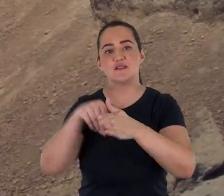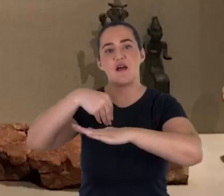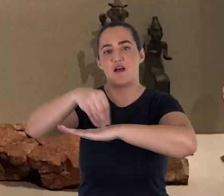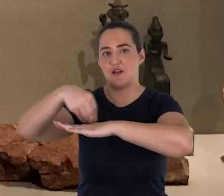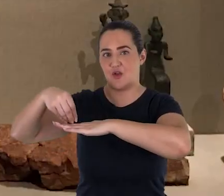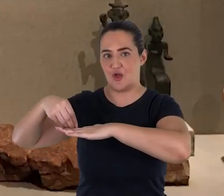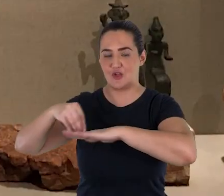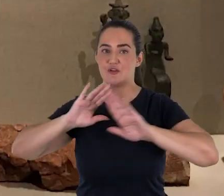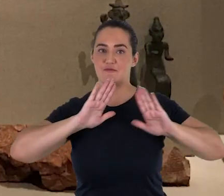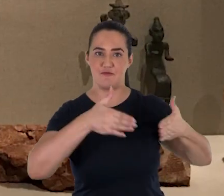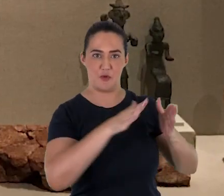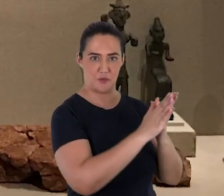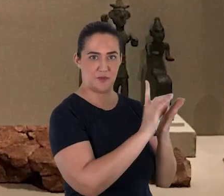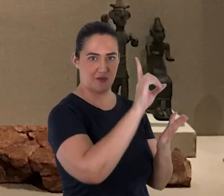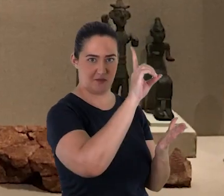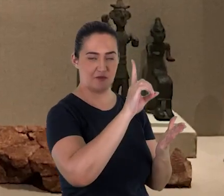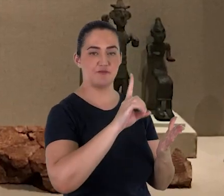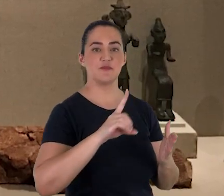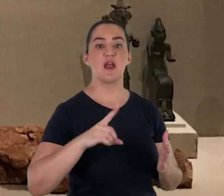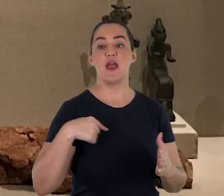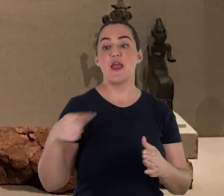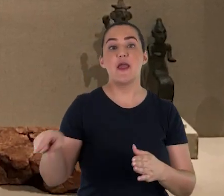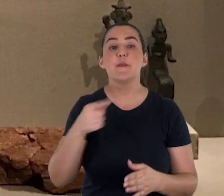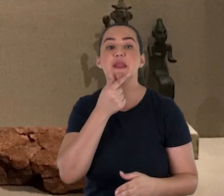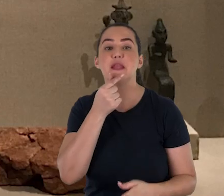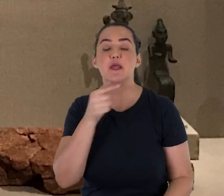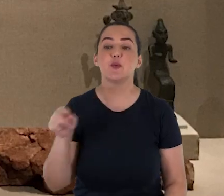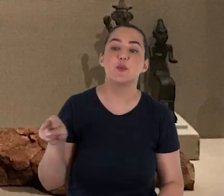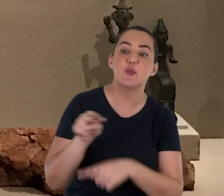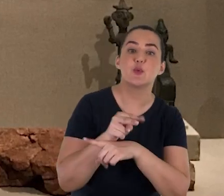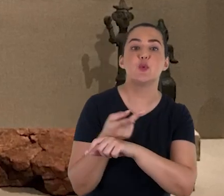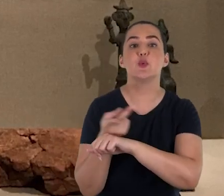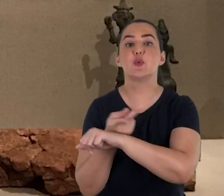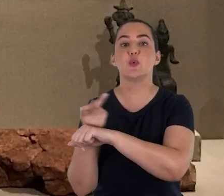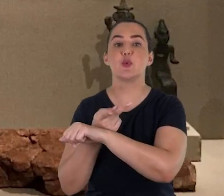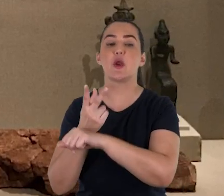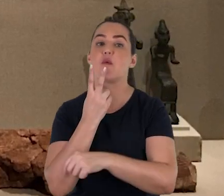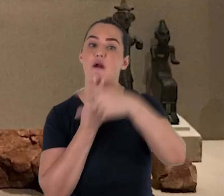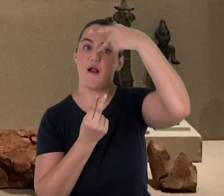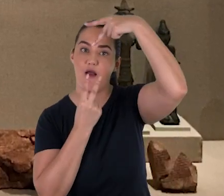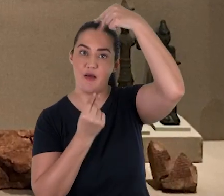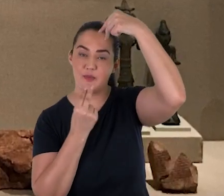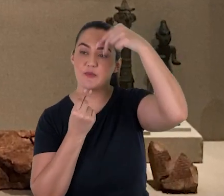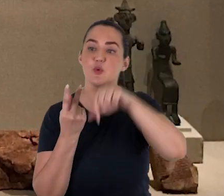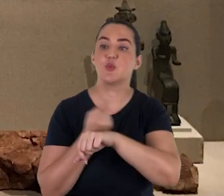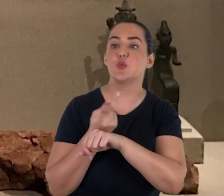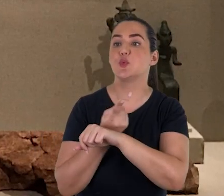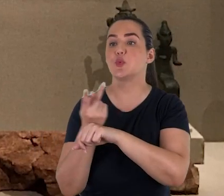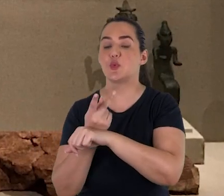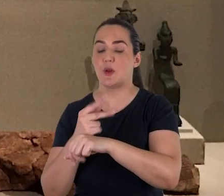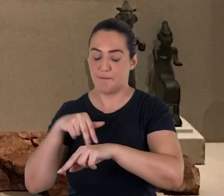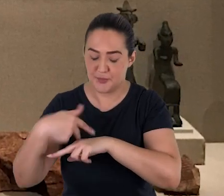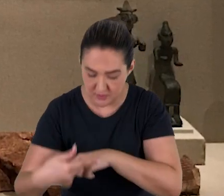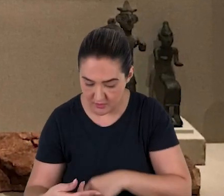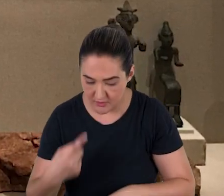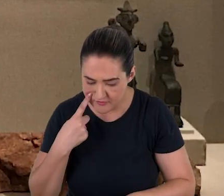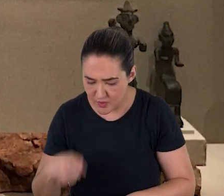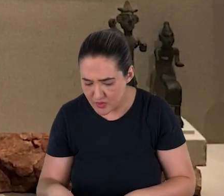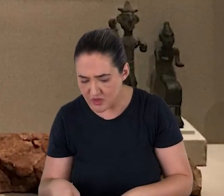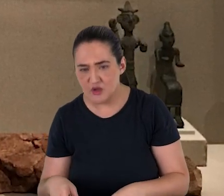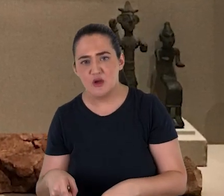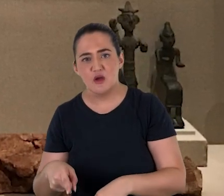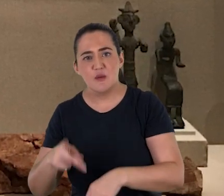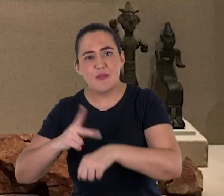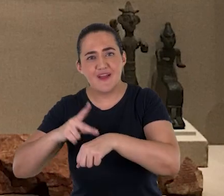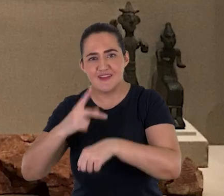Sagrada. Ao buscarem algumas cabras desgarradas, ele e seu irmão tropeçaram, por acaso, em potes de argila